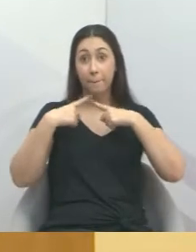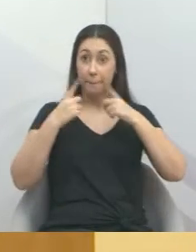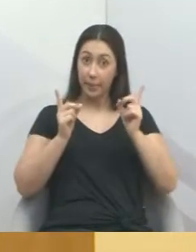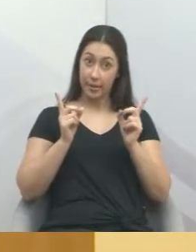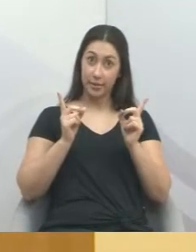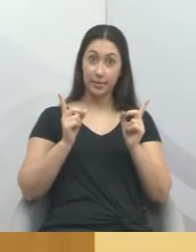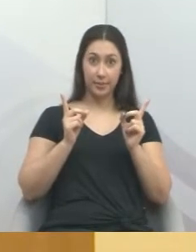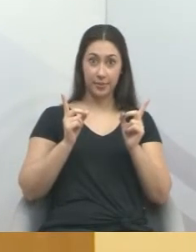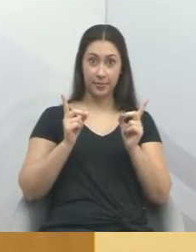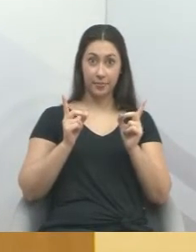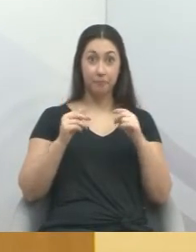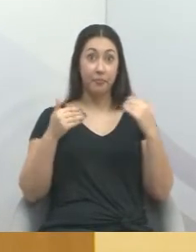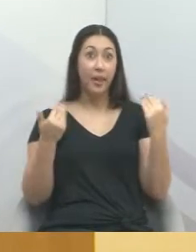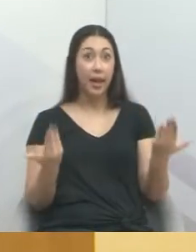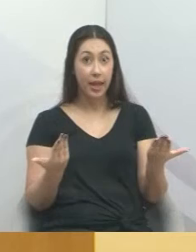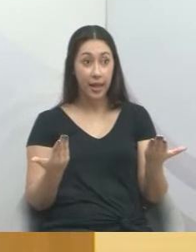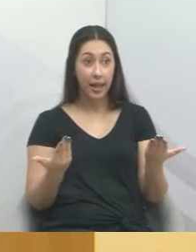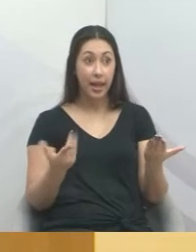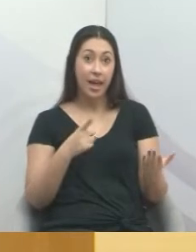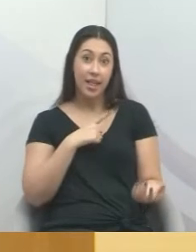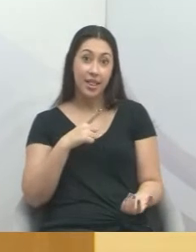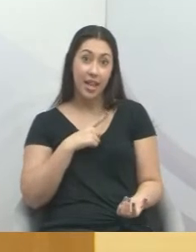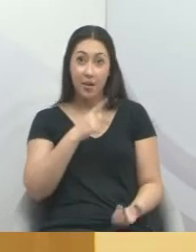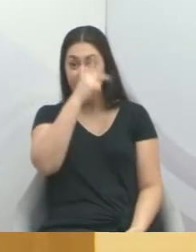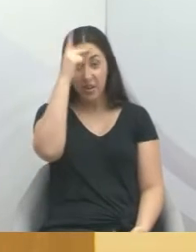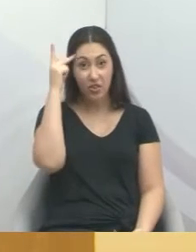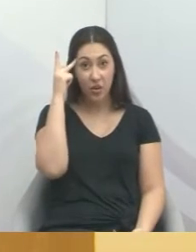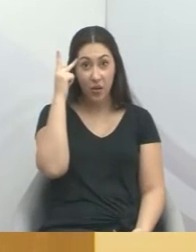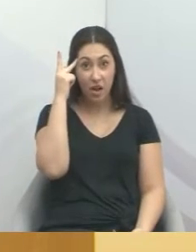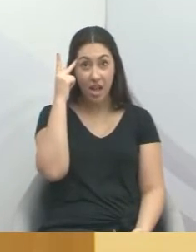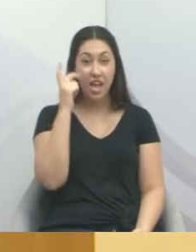Mas, aí tem inveja desse dedo meu.